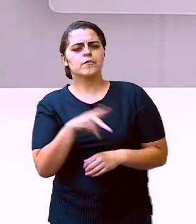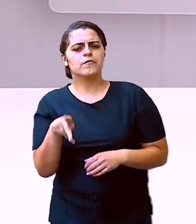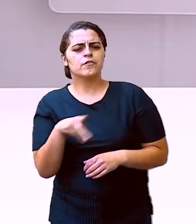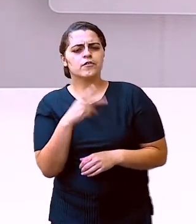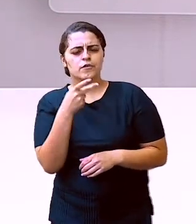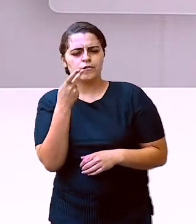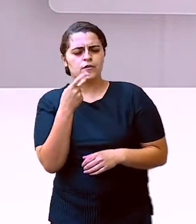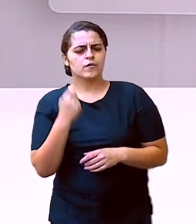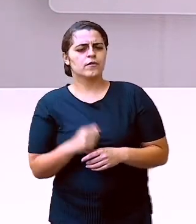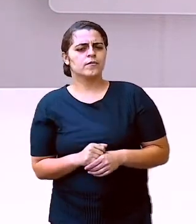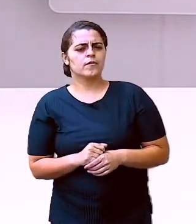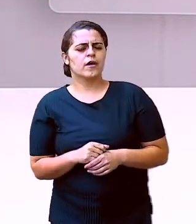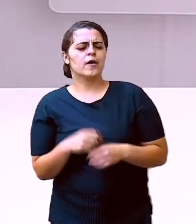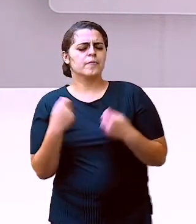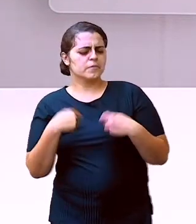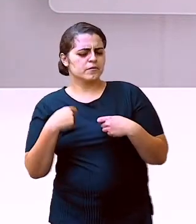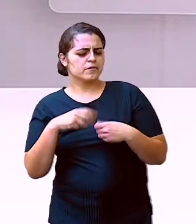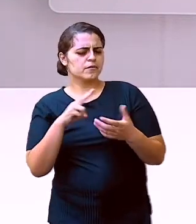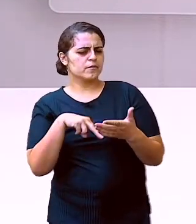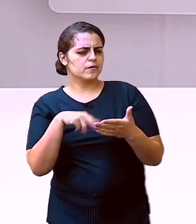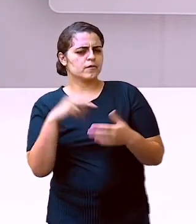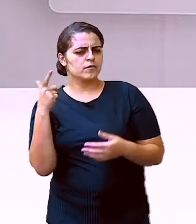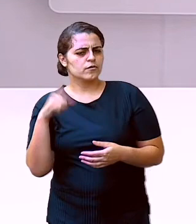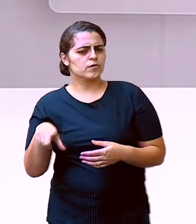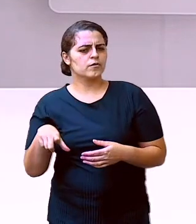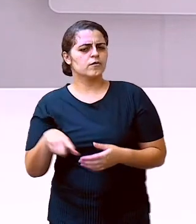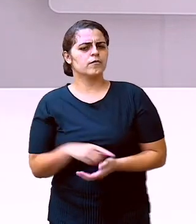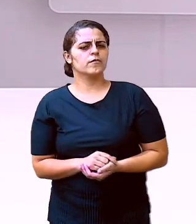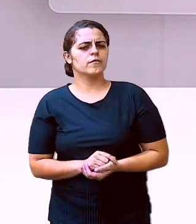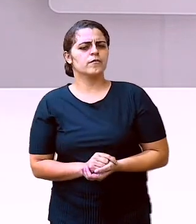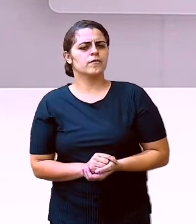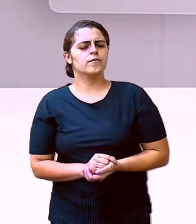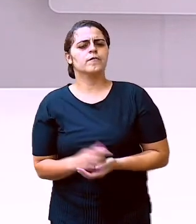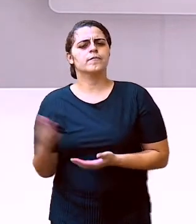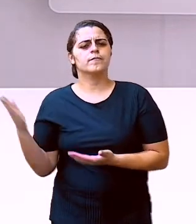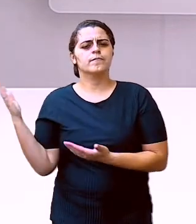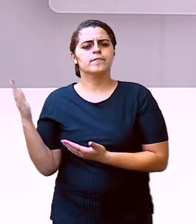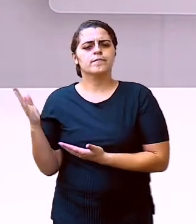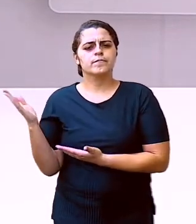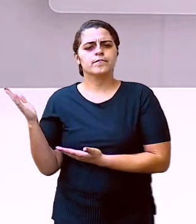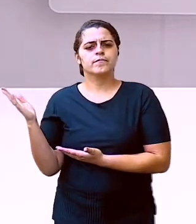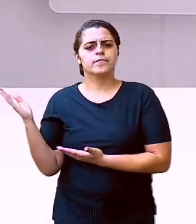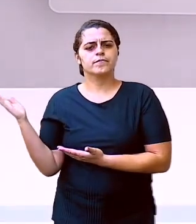É necessário que eu leia de novo? Vou ler mais uma vez. Vamos lá.